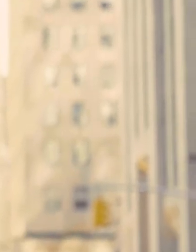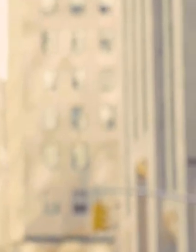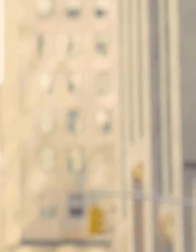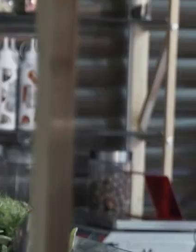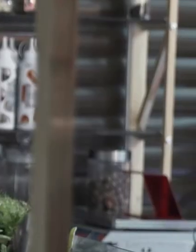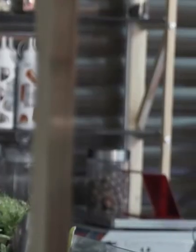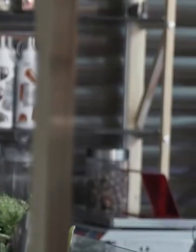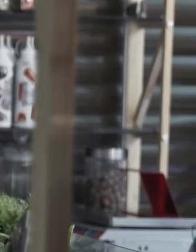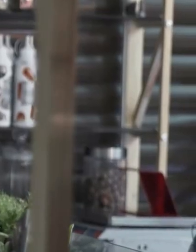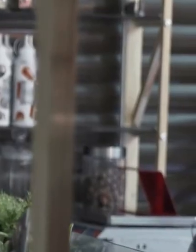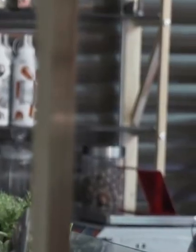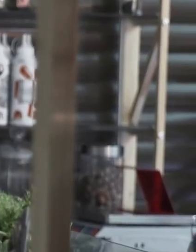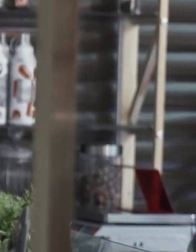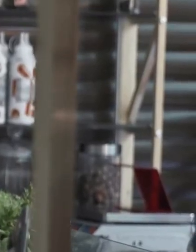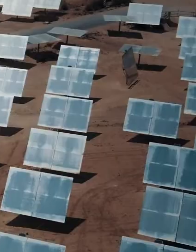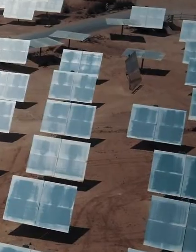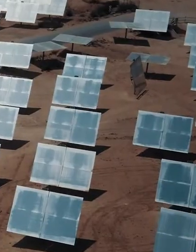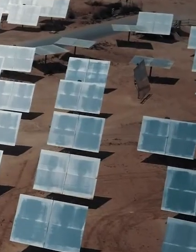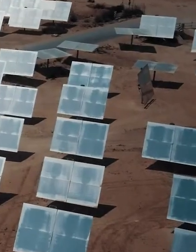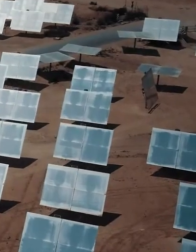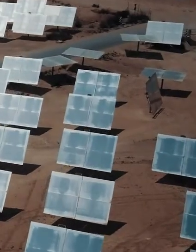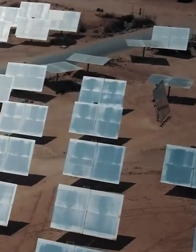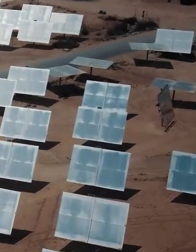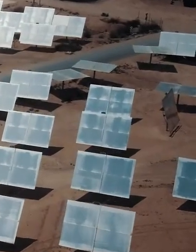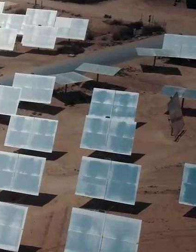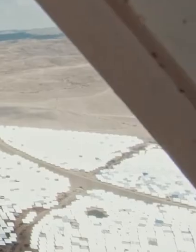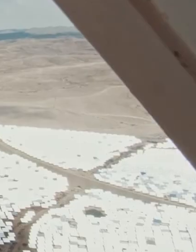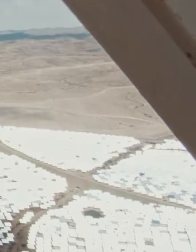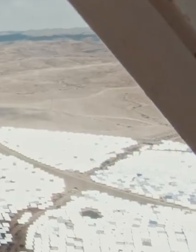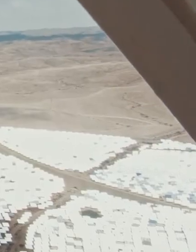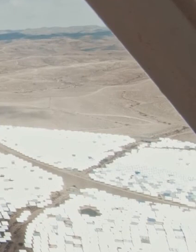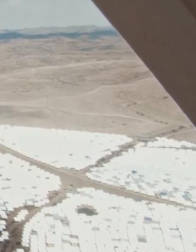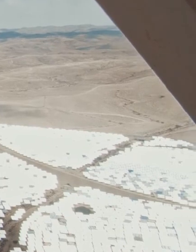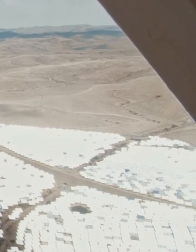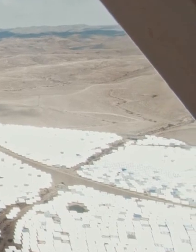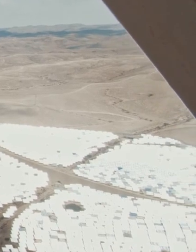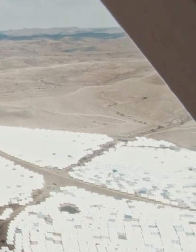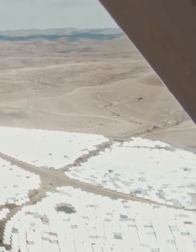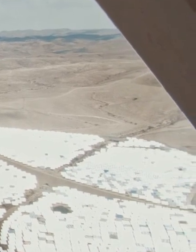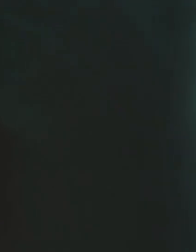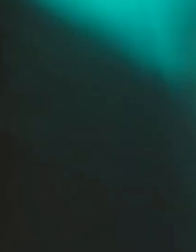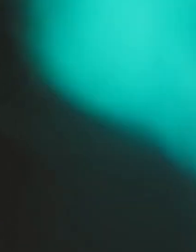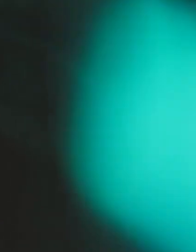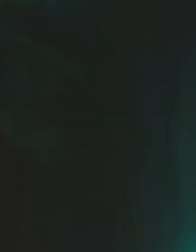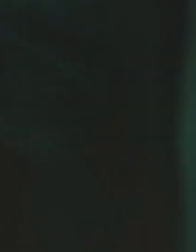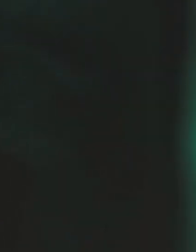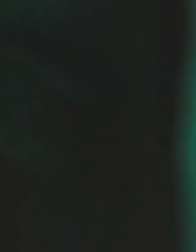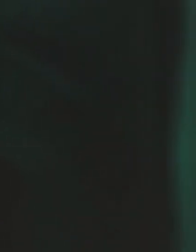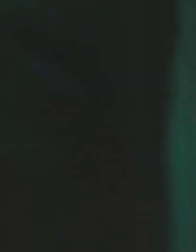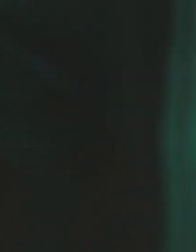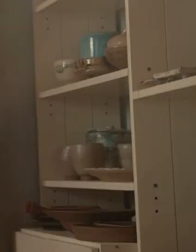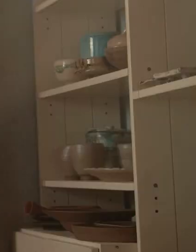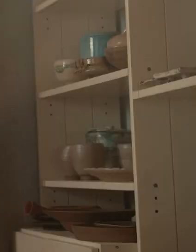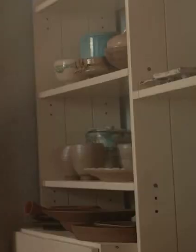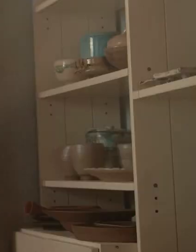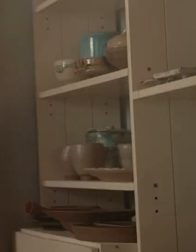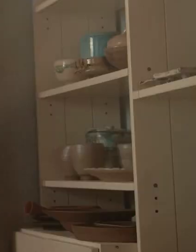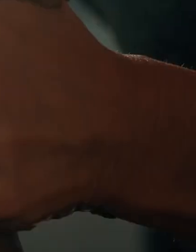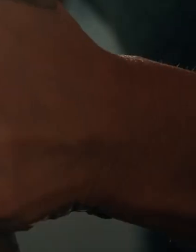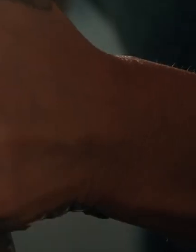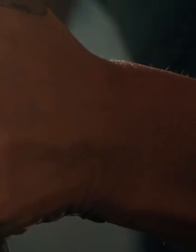isso compartilhamos esse novo jeito de existir no mundo assumindo compromissos publicamente com um olhar